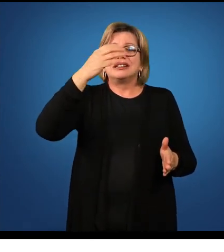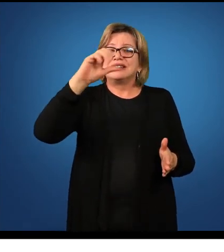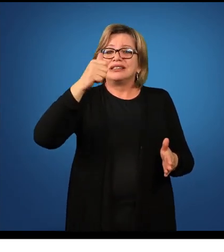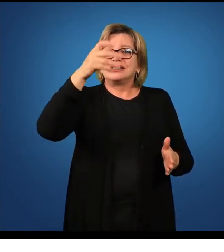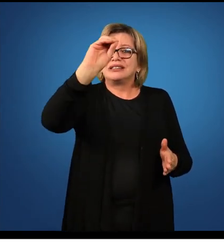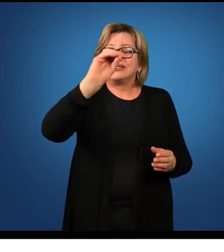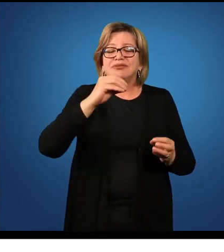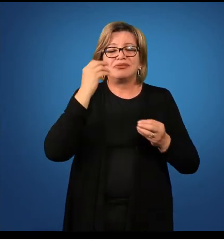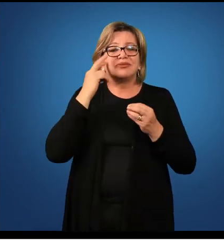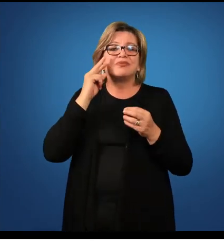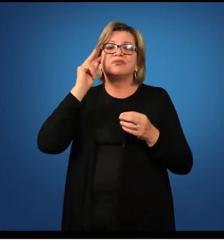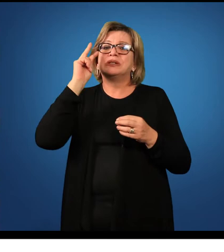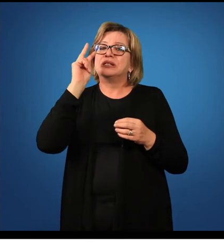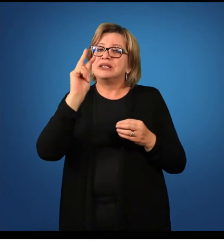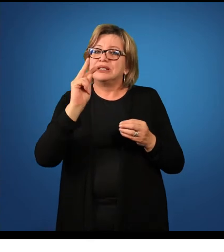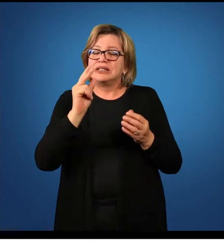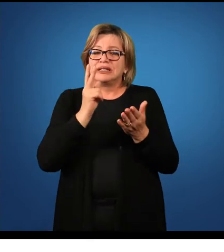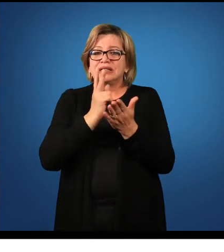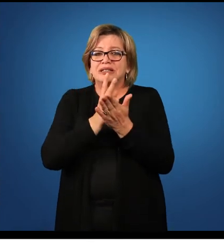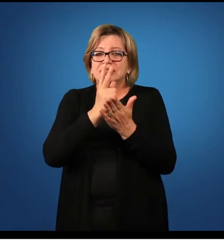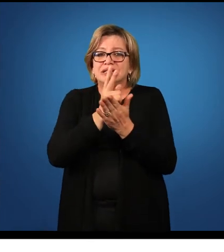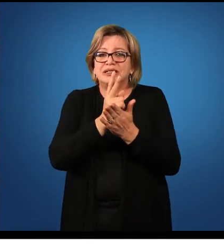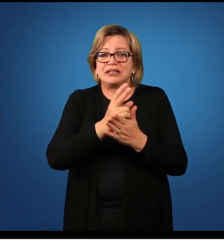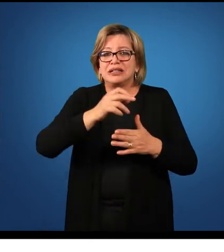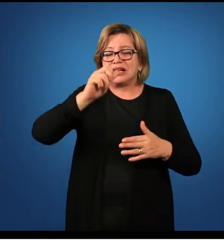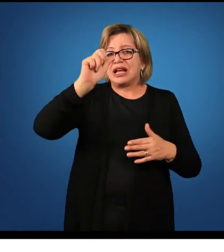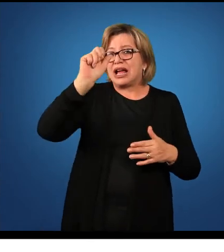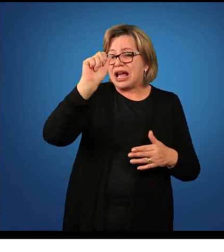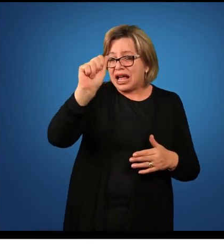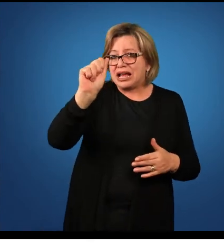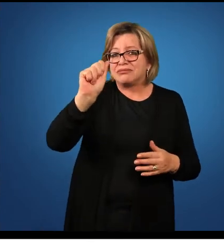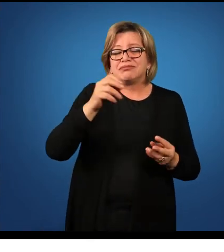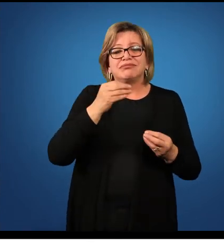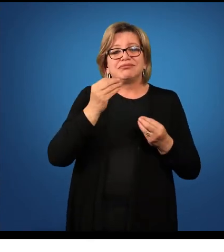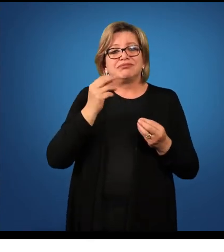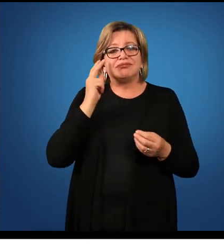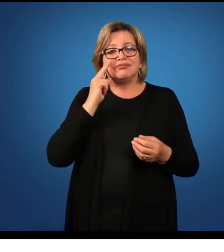primeira declinação termina em A. Portanto,